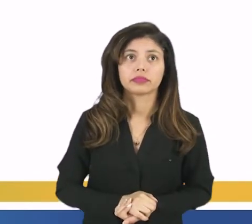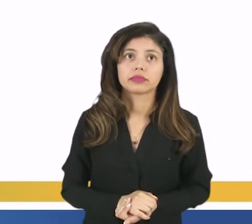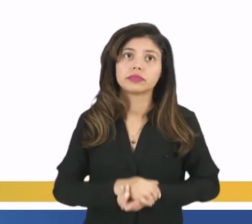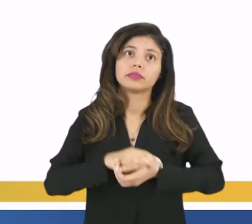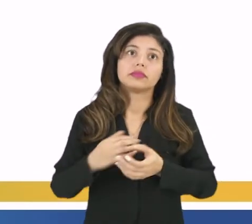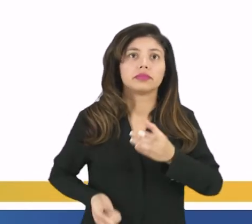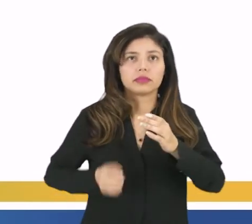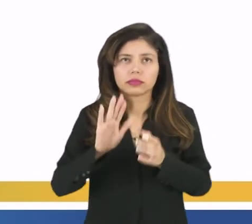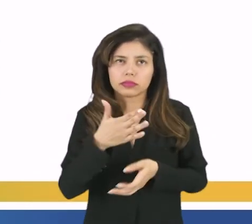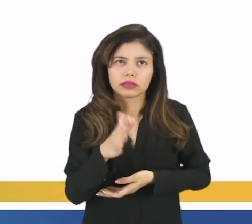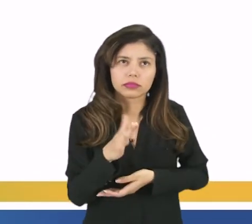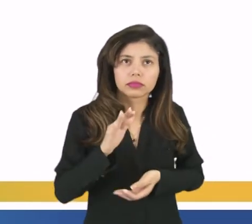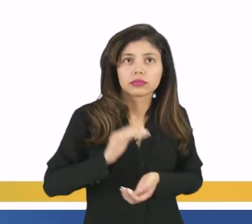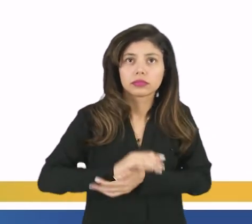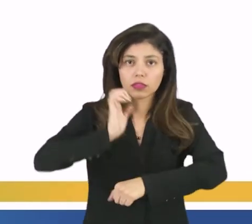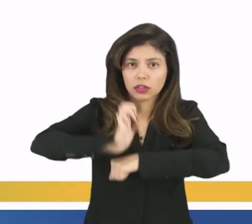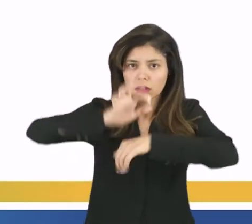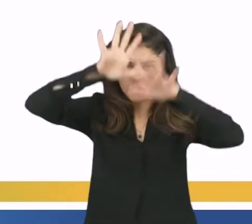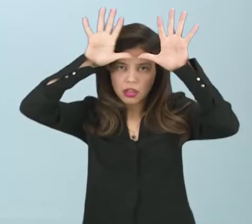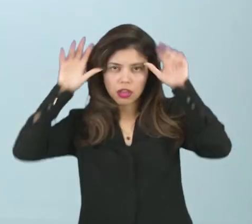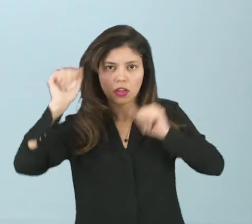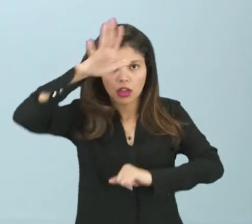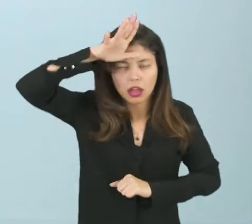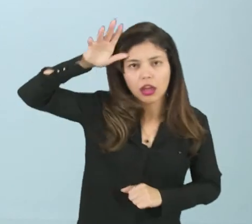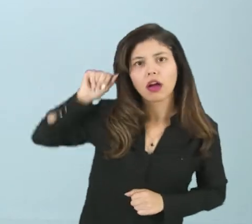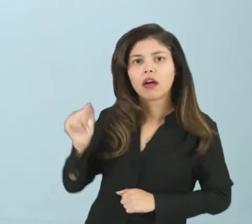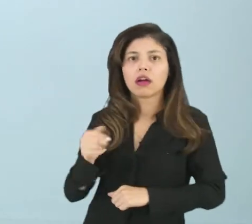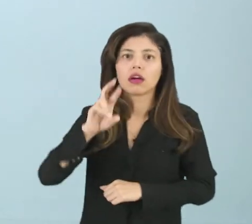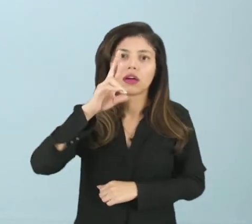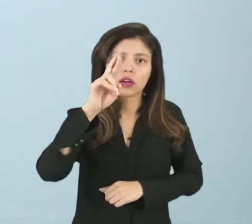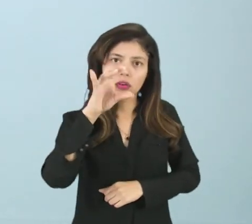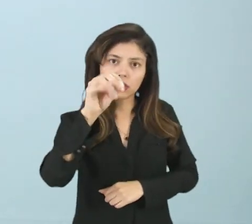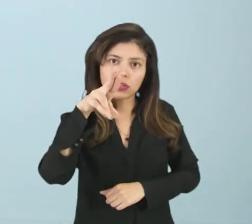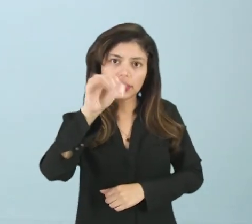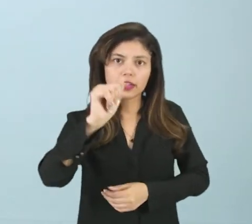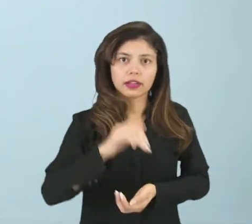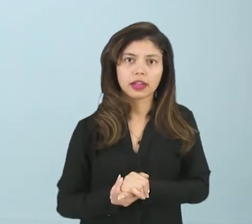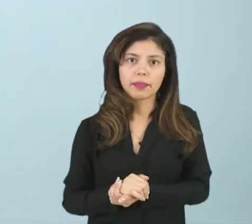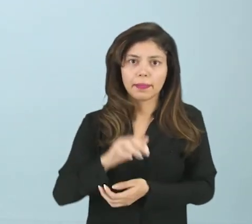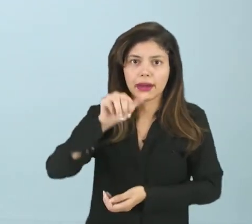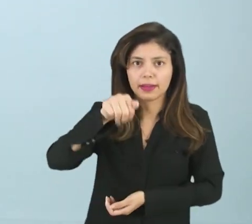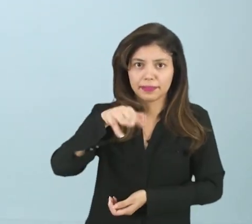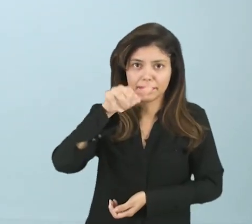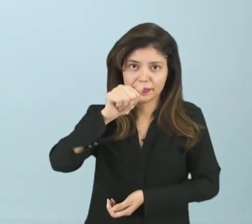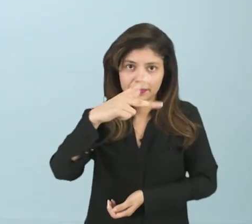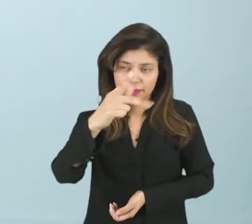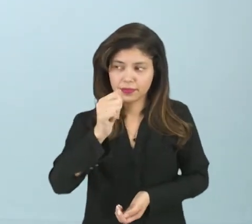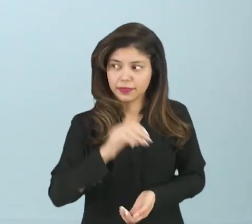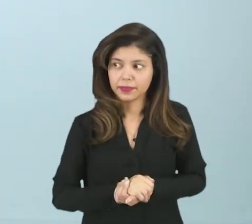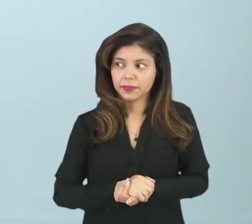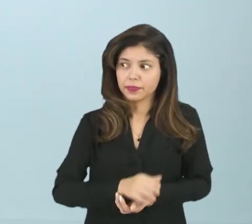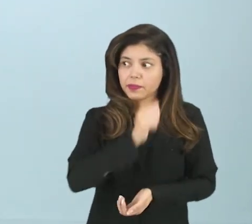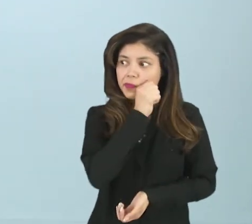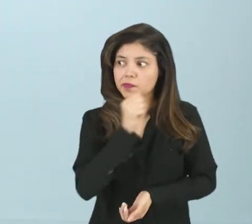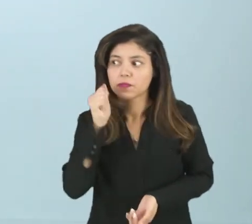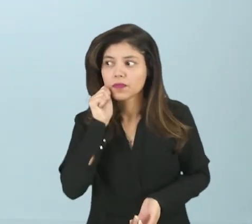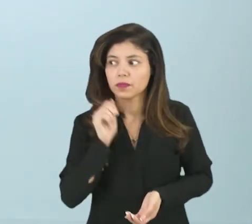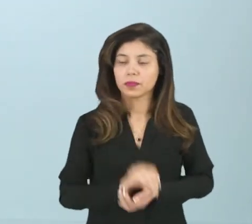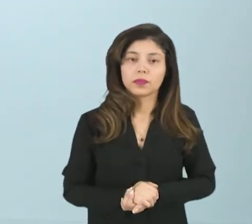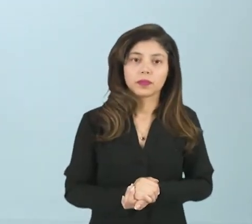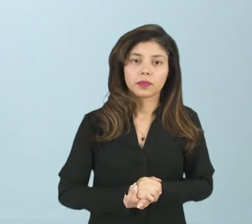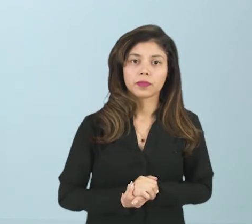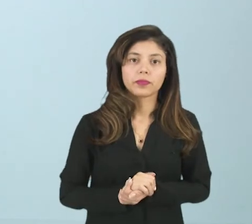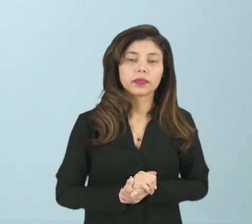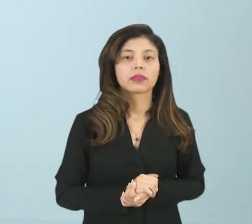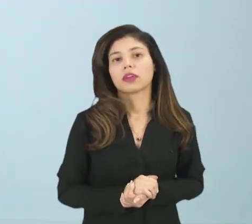criada pelo menos pelos estados do Acre, Amazônia, Rondônia, Amapá, Roraima, pelo menos